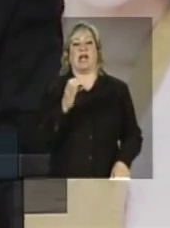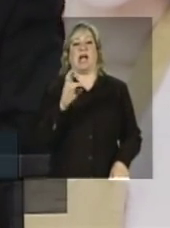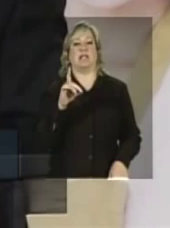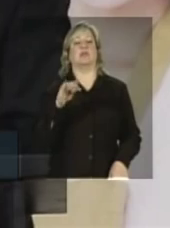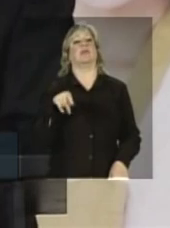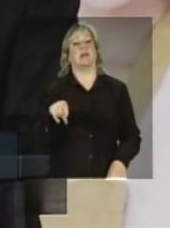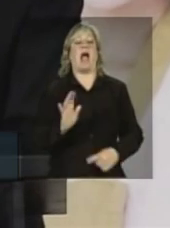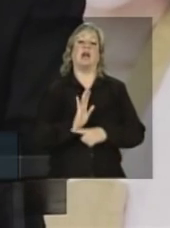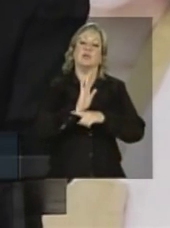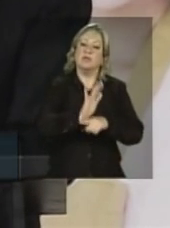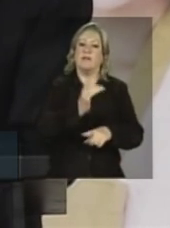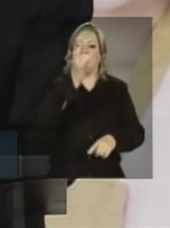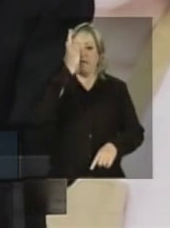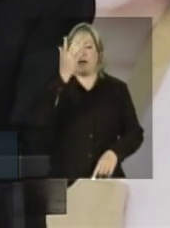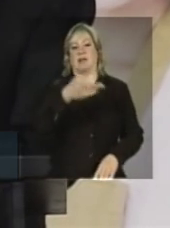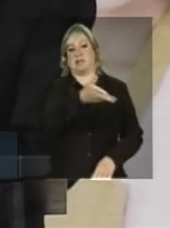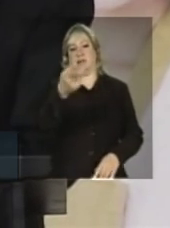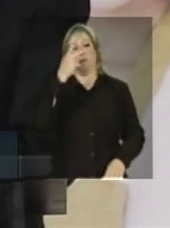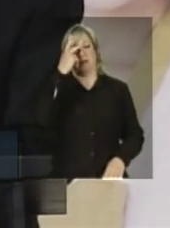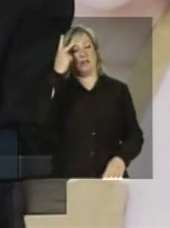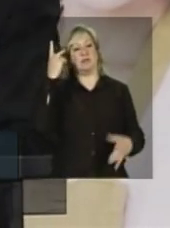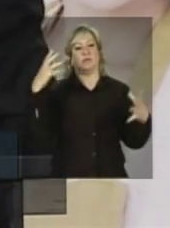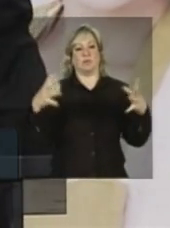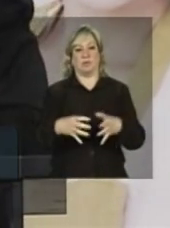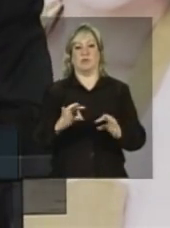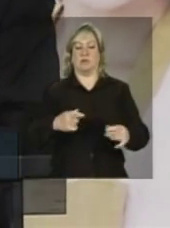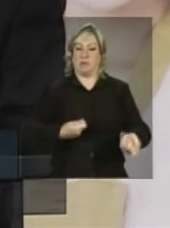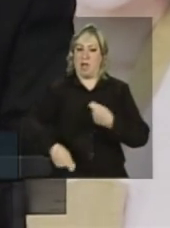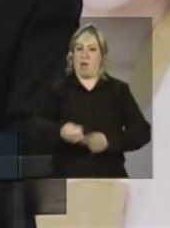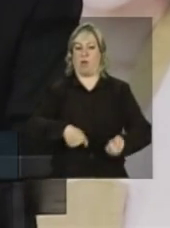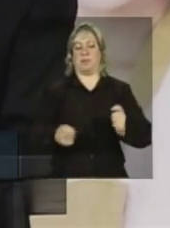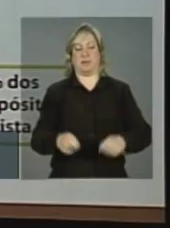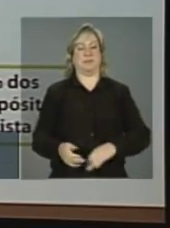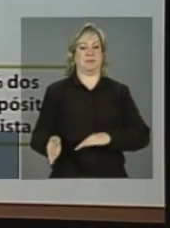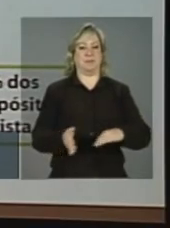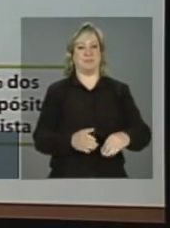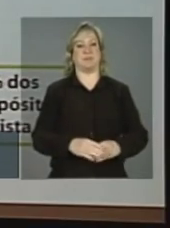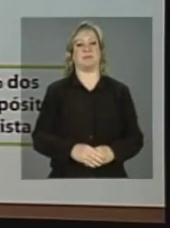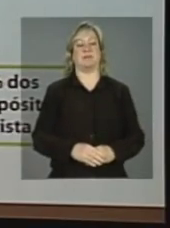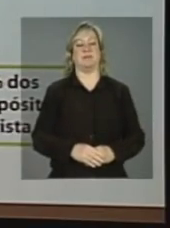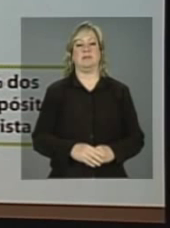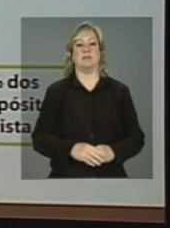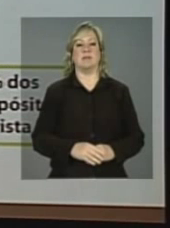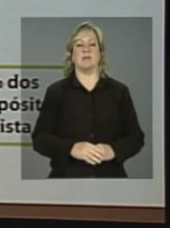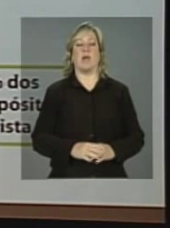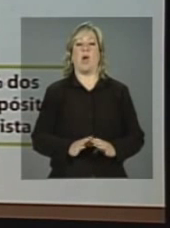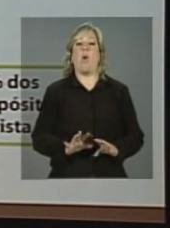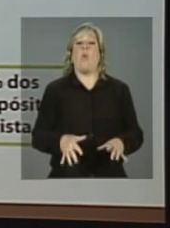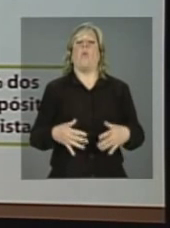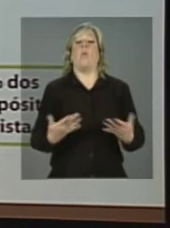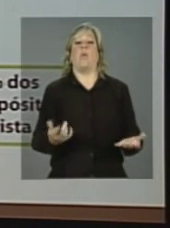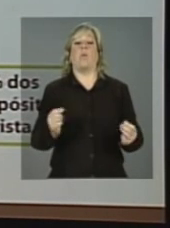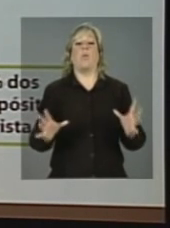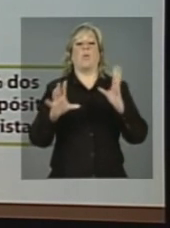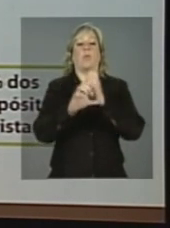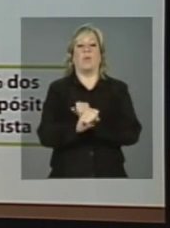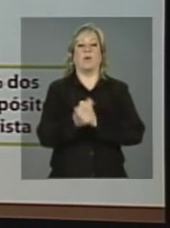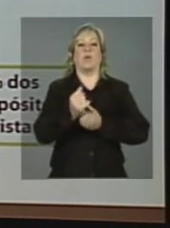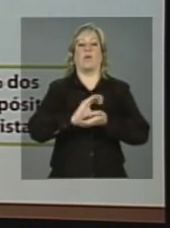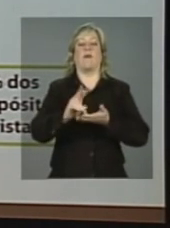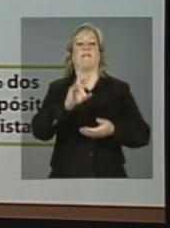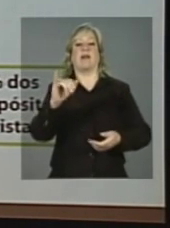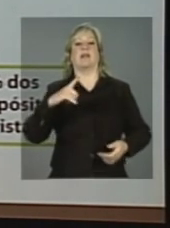estará sendo facilitado para esse segmento. Passa adiante. Qual é o volume de recursos que vai contar